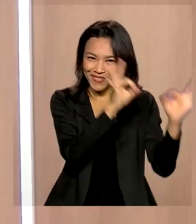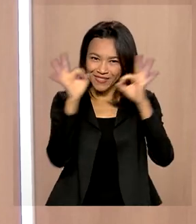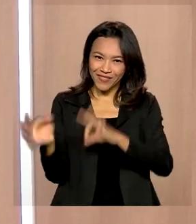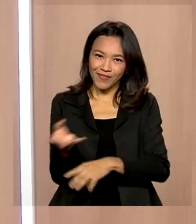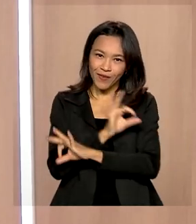um ótimo dia.